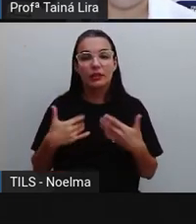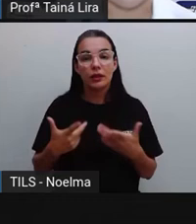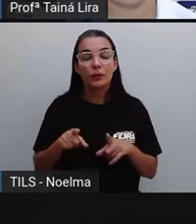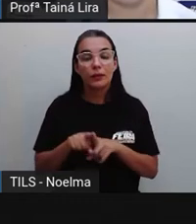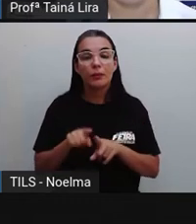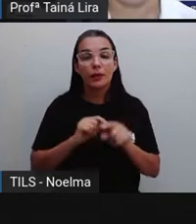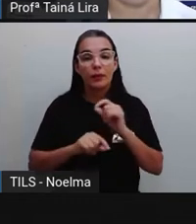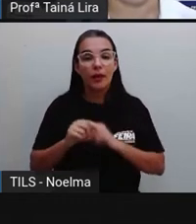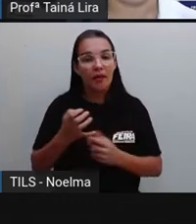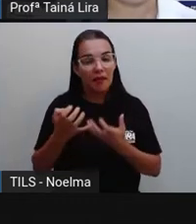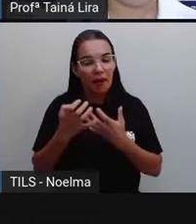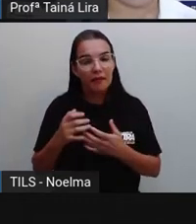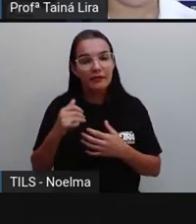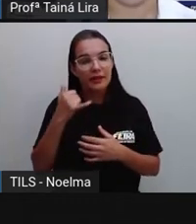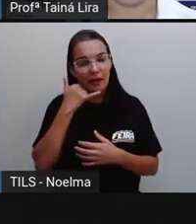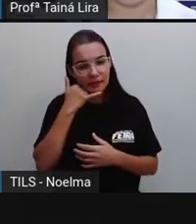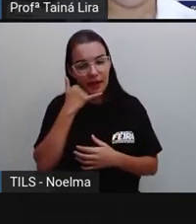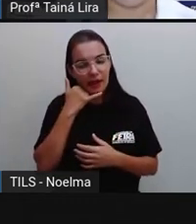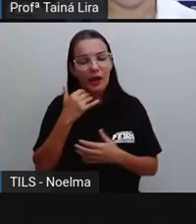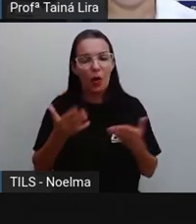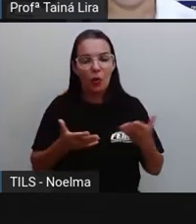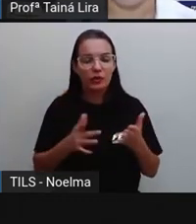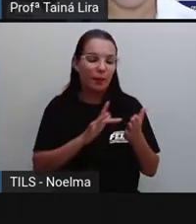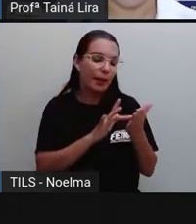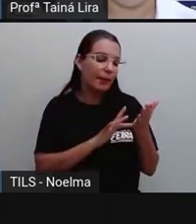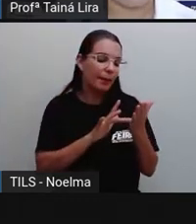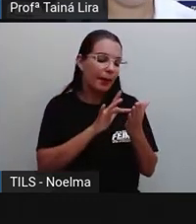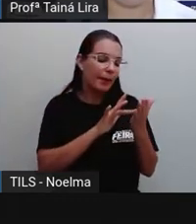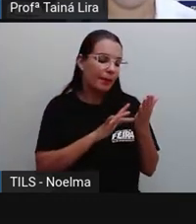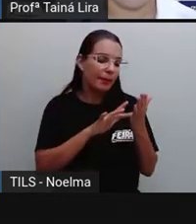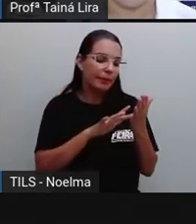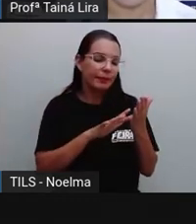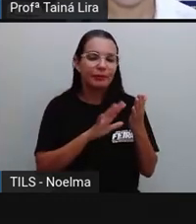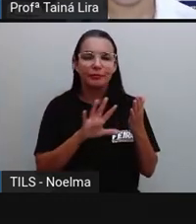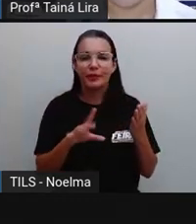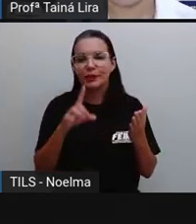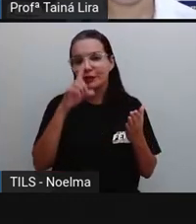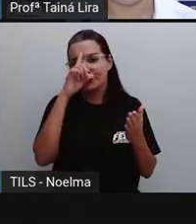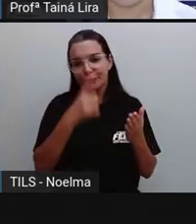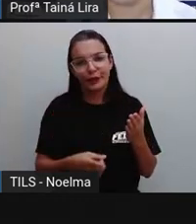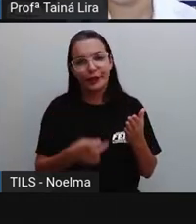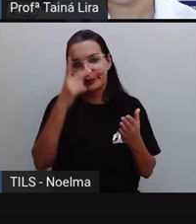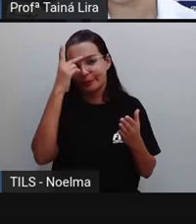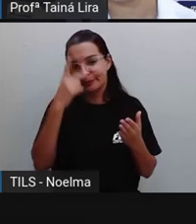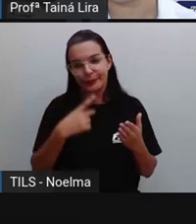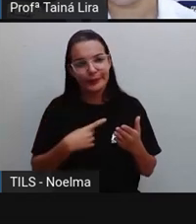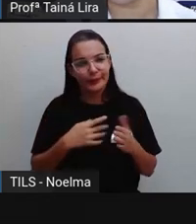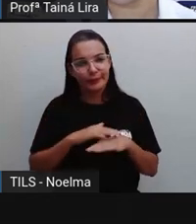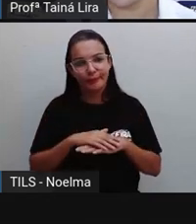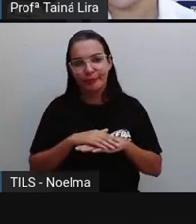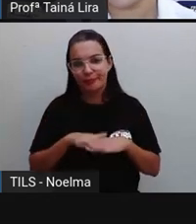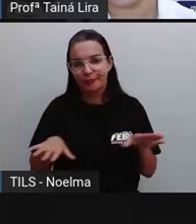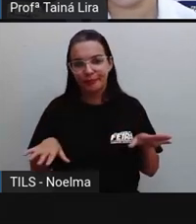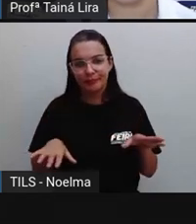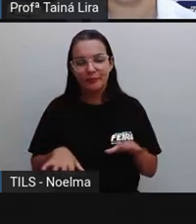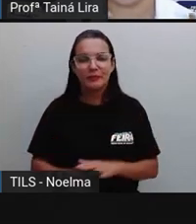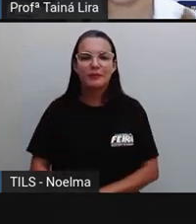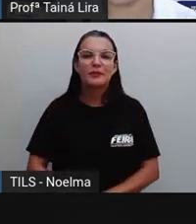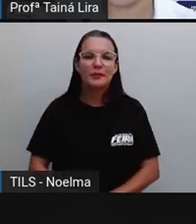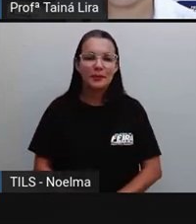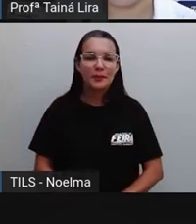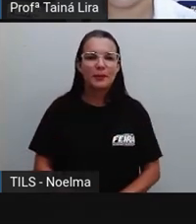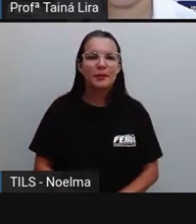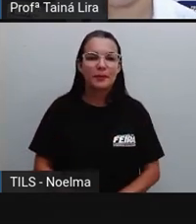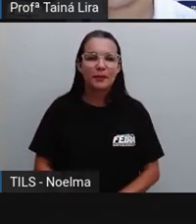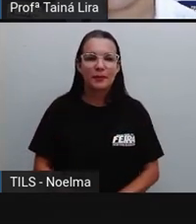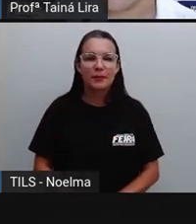telefonar, hoje a gente consegue digitar lá o número de telefone e já cai direto lá, né? A ligação cai